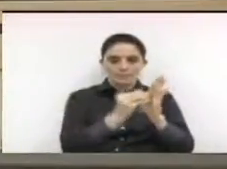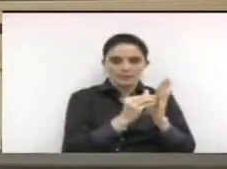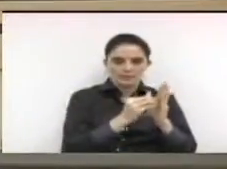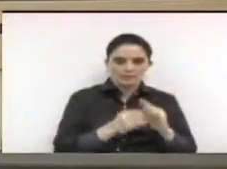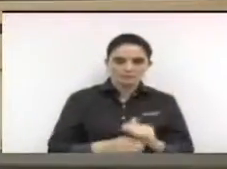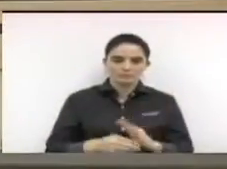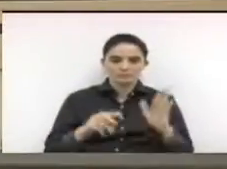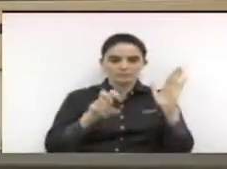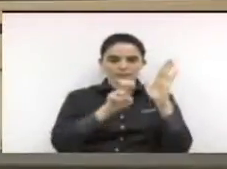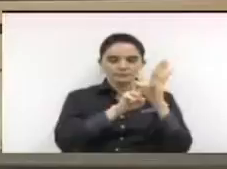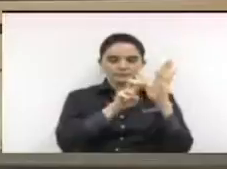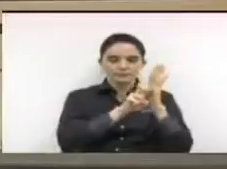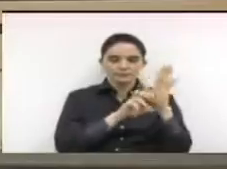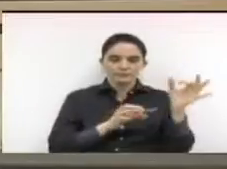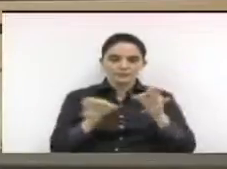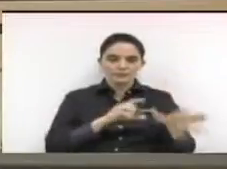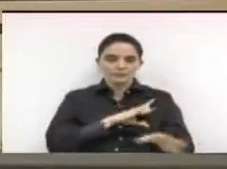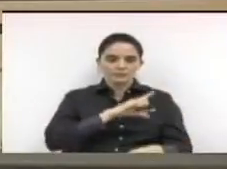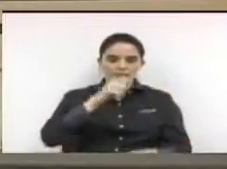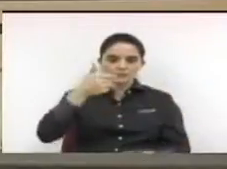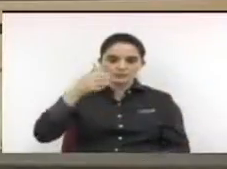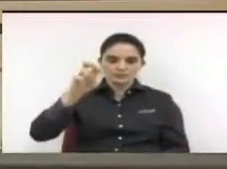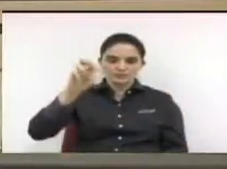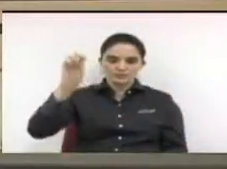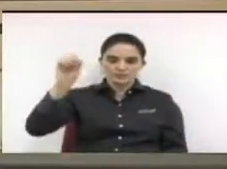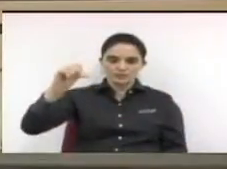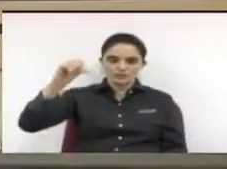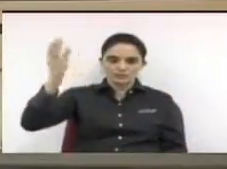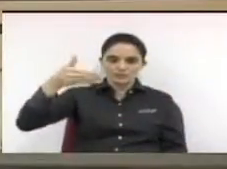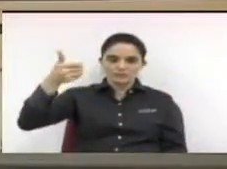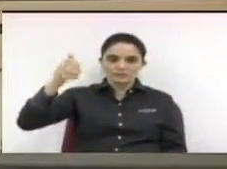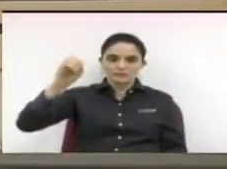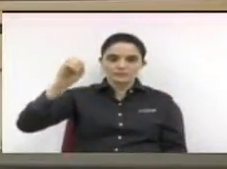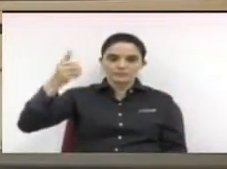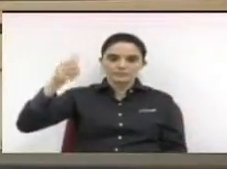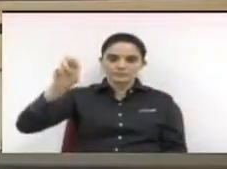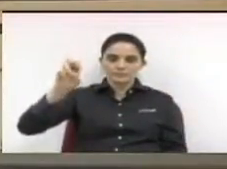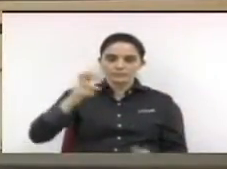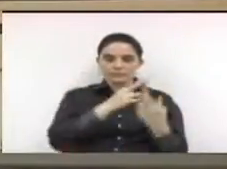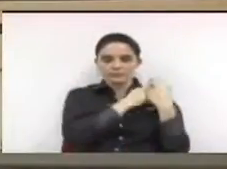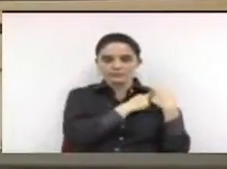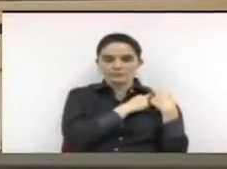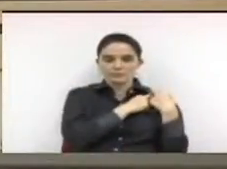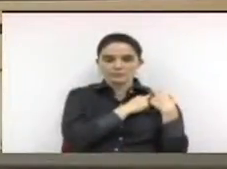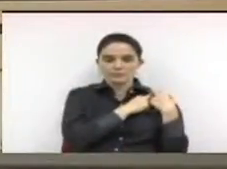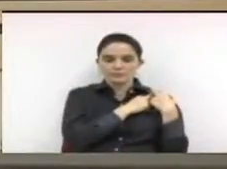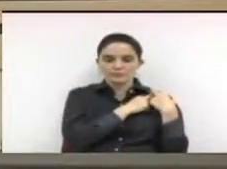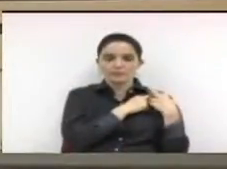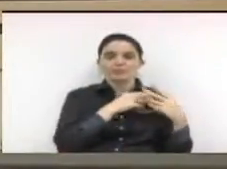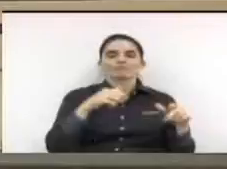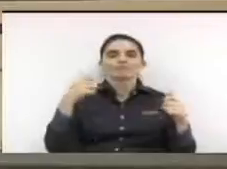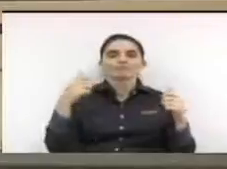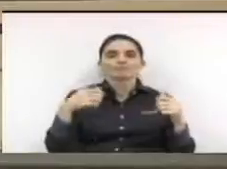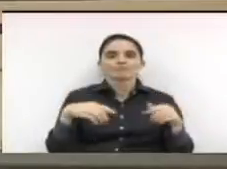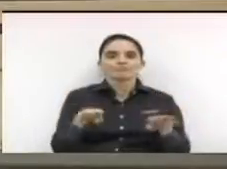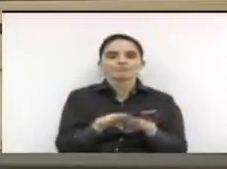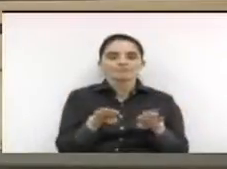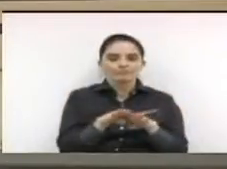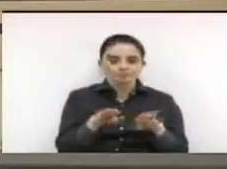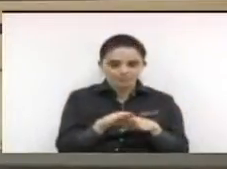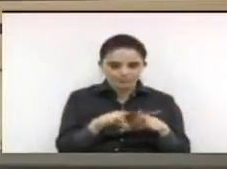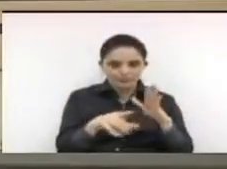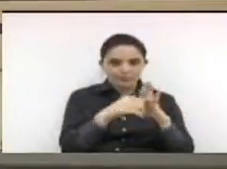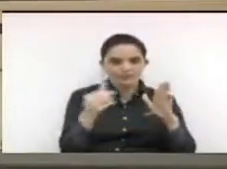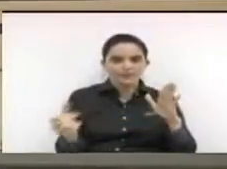item quinto da pauta projeto de lei número 159 barra 2015 também prejudicado por